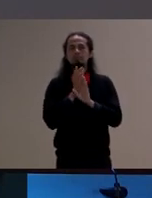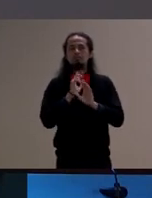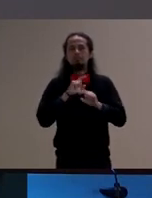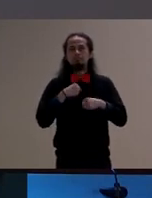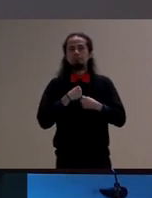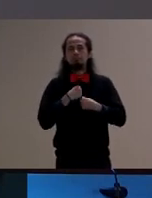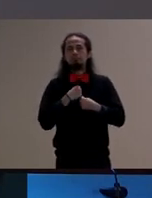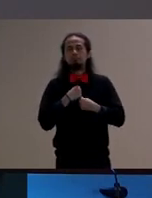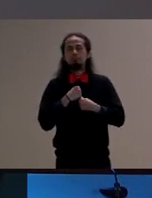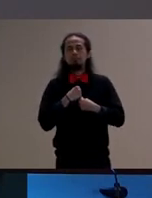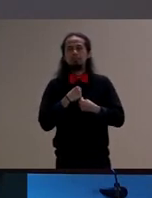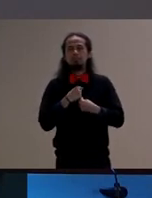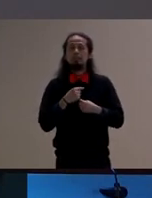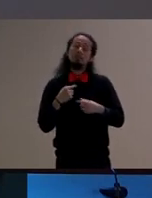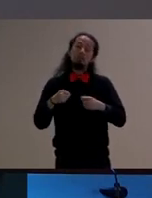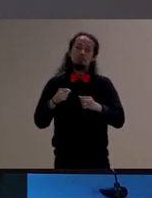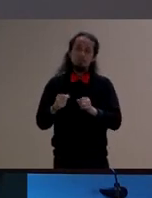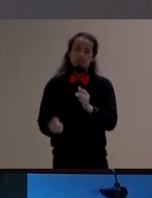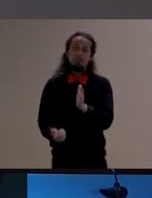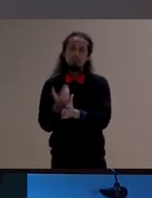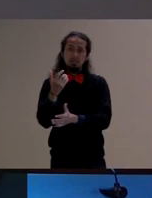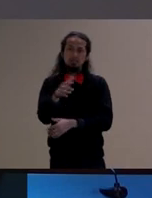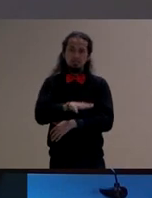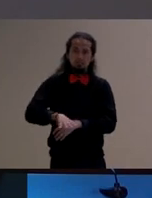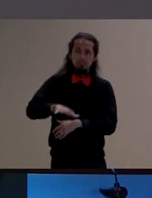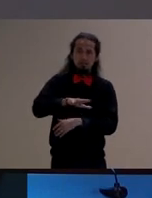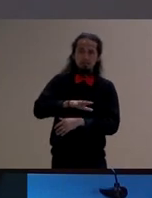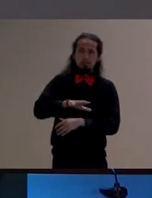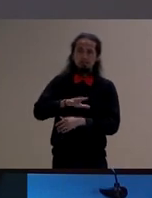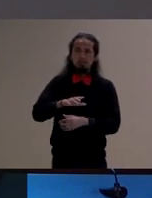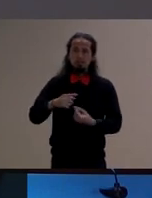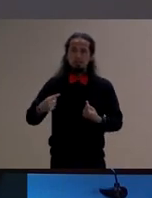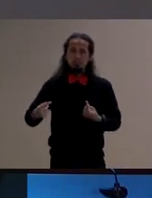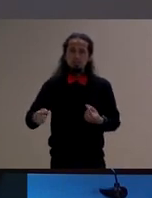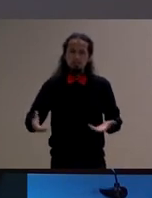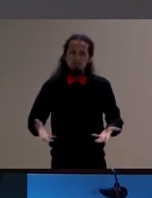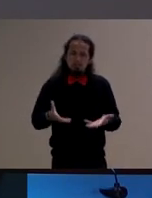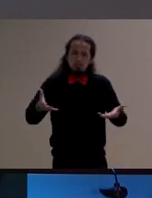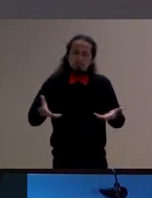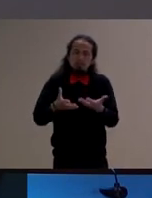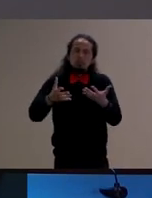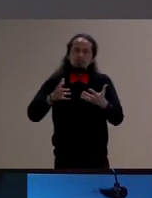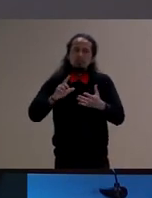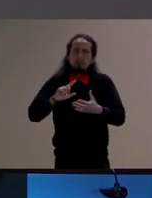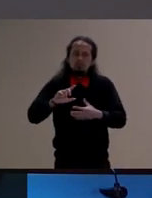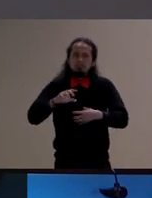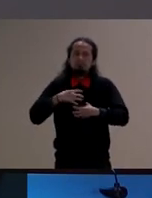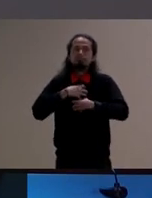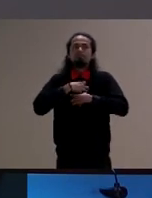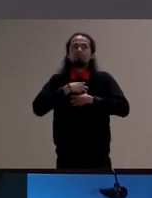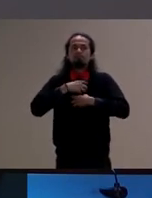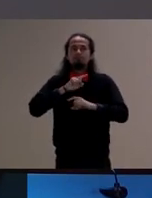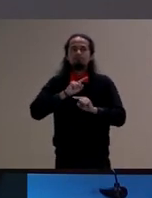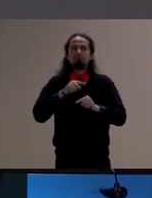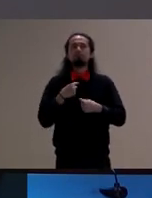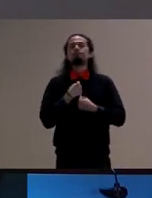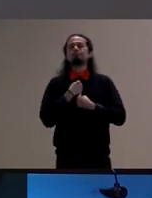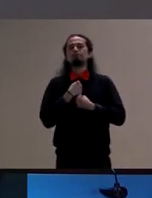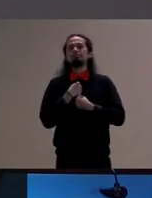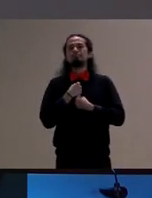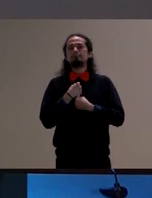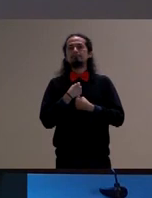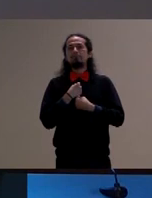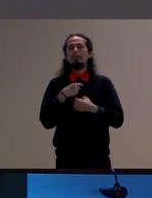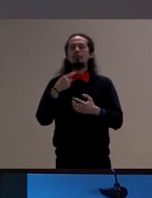espaços para produzir também de fato esses afetamentos ou seja esses convites a aproximação a elaboração